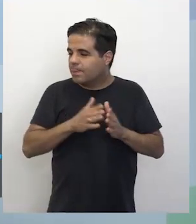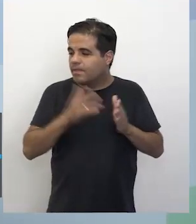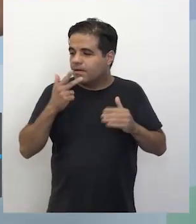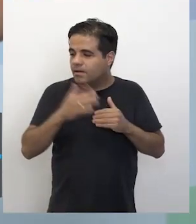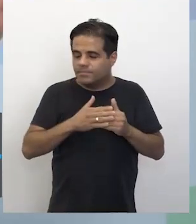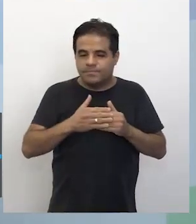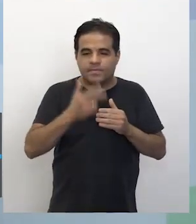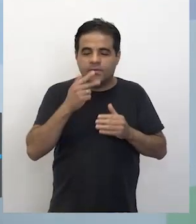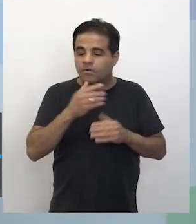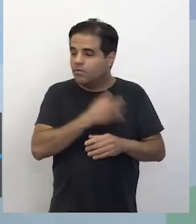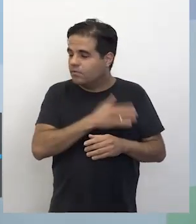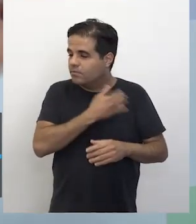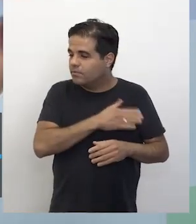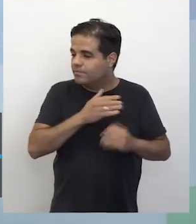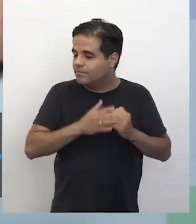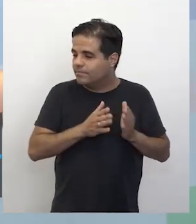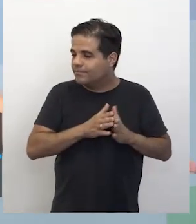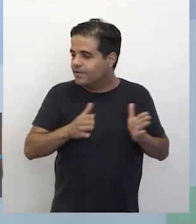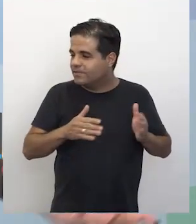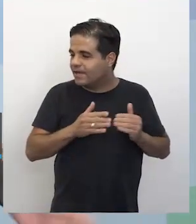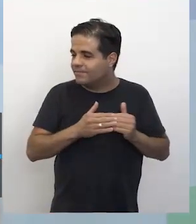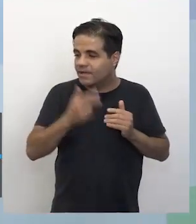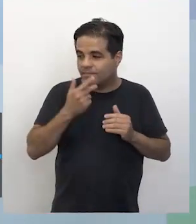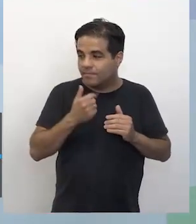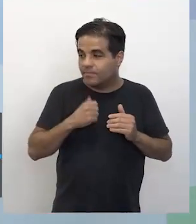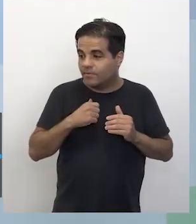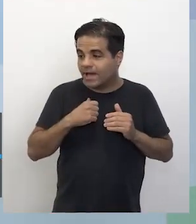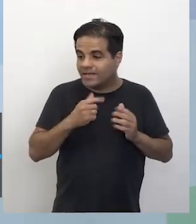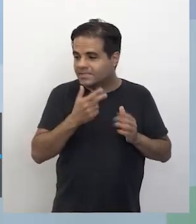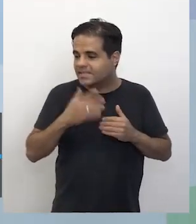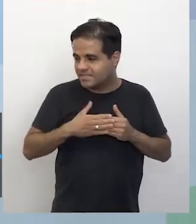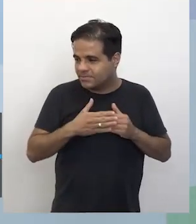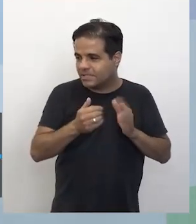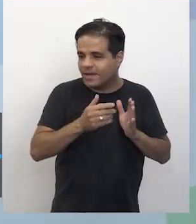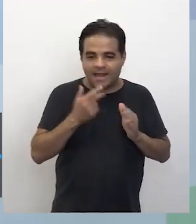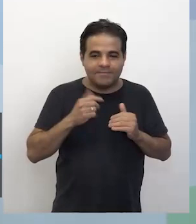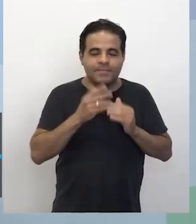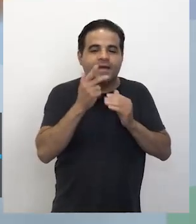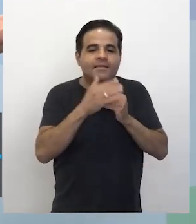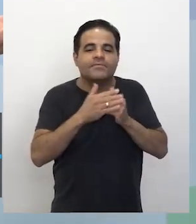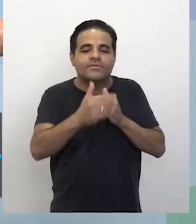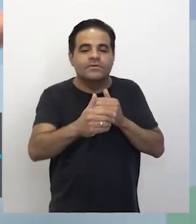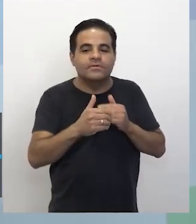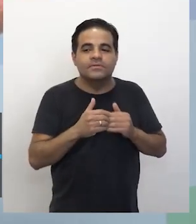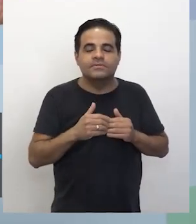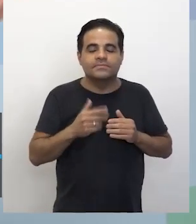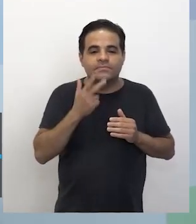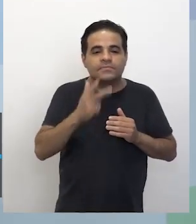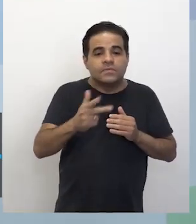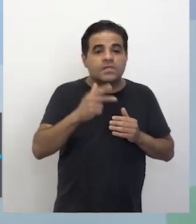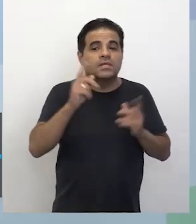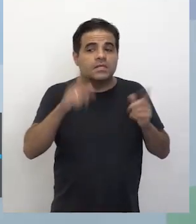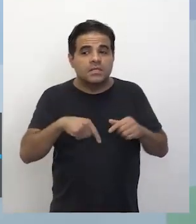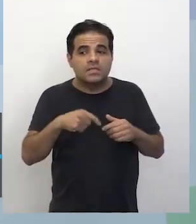excluída ou sofre preconceito direto. Mas ela sempre vai ser lembrada de que ela não é daqui.